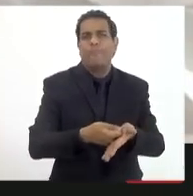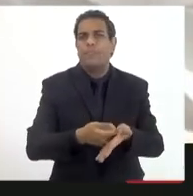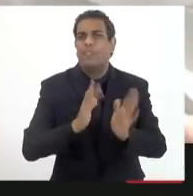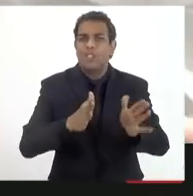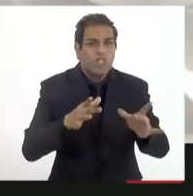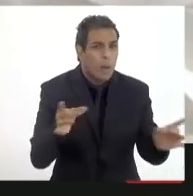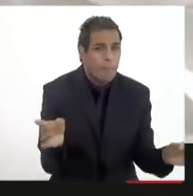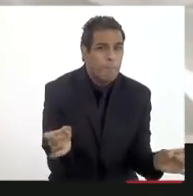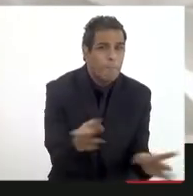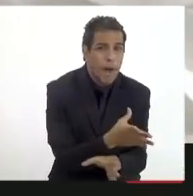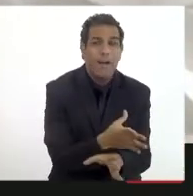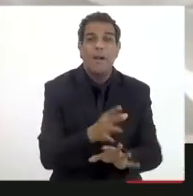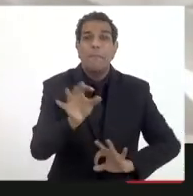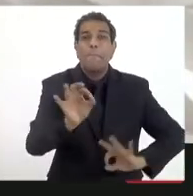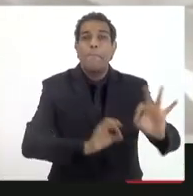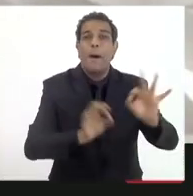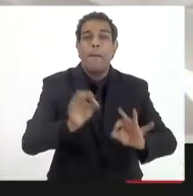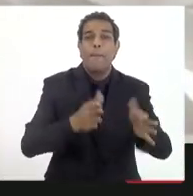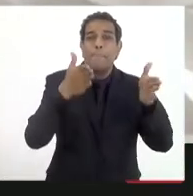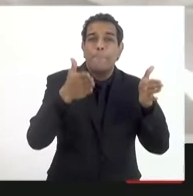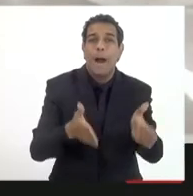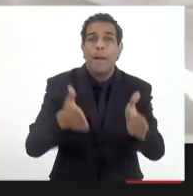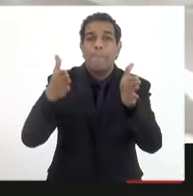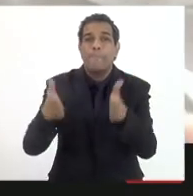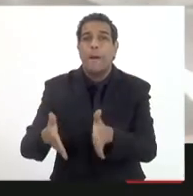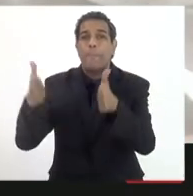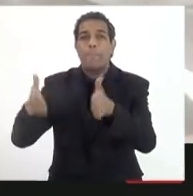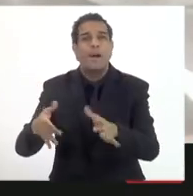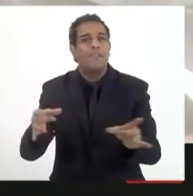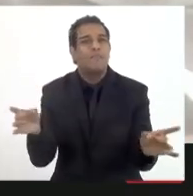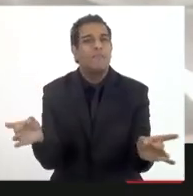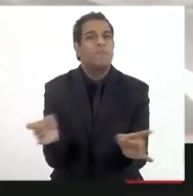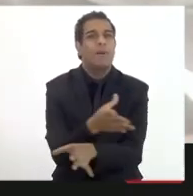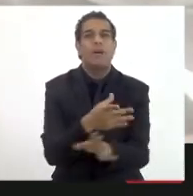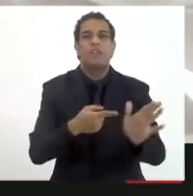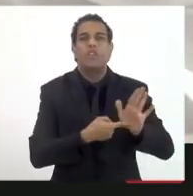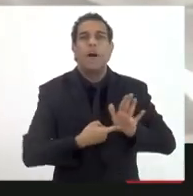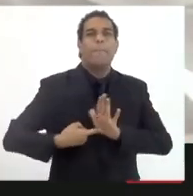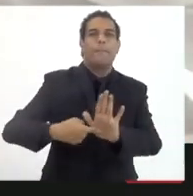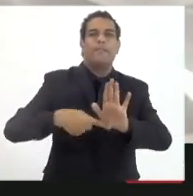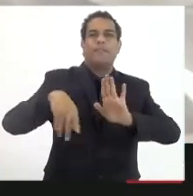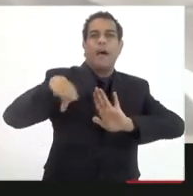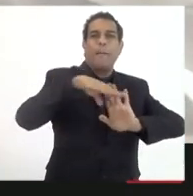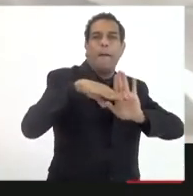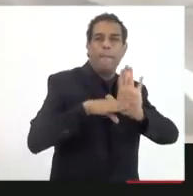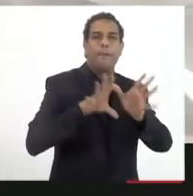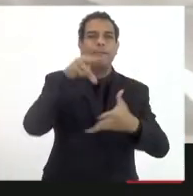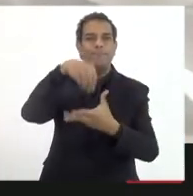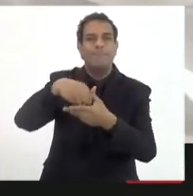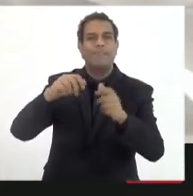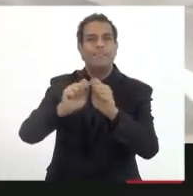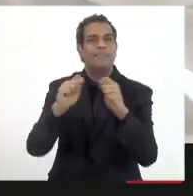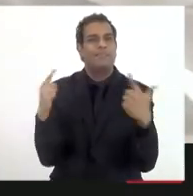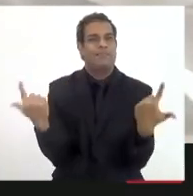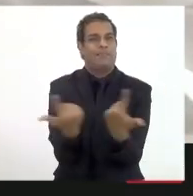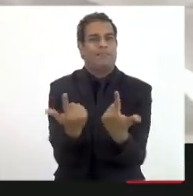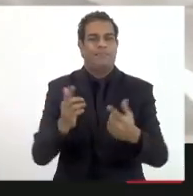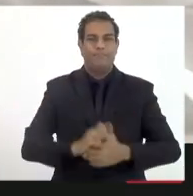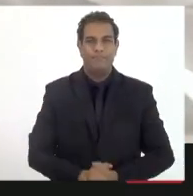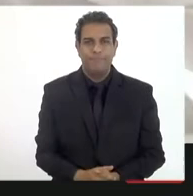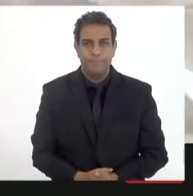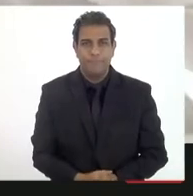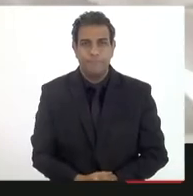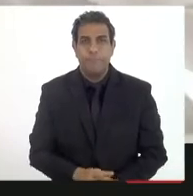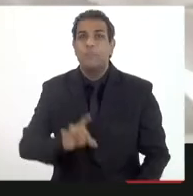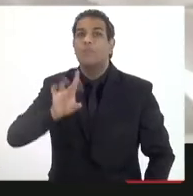momento que esse planejamento fosse algo já apresentado e que fosse uma rua de mão dupla. Não só